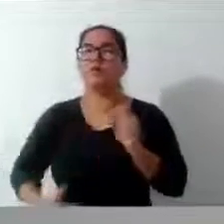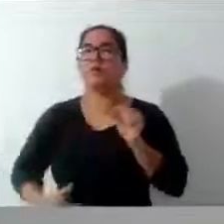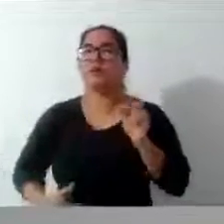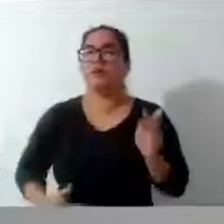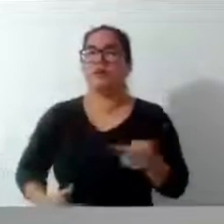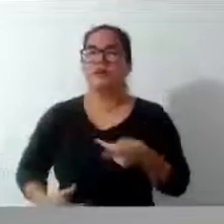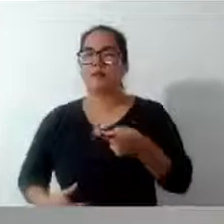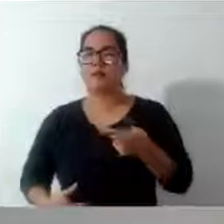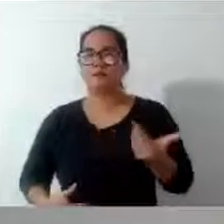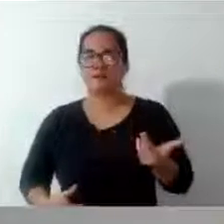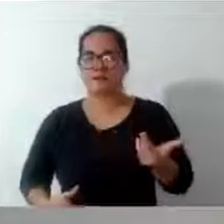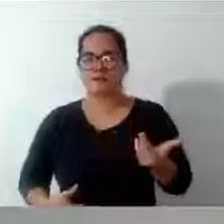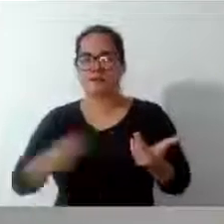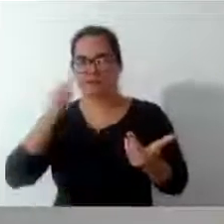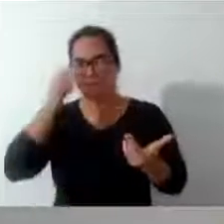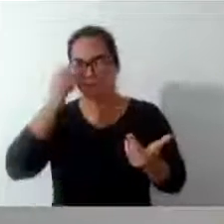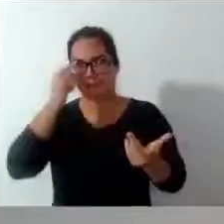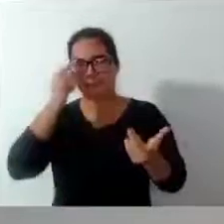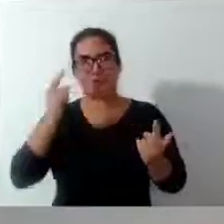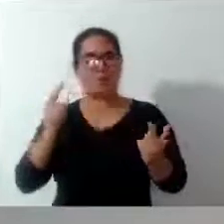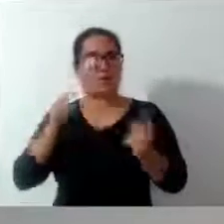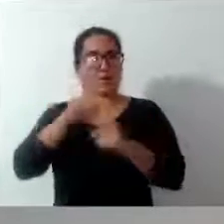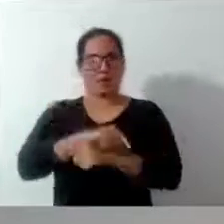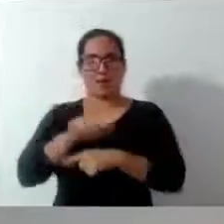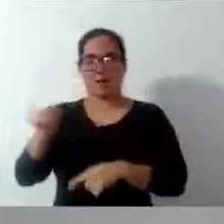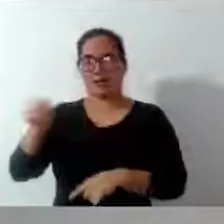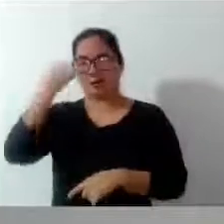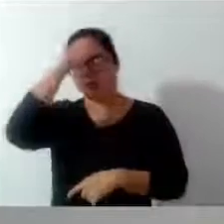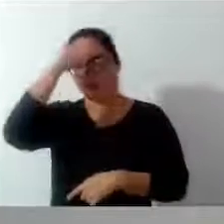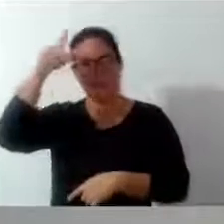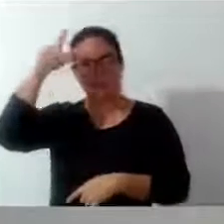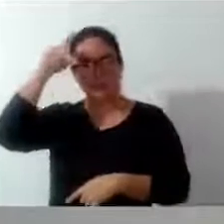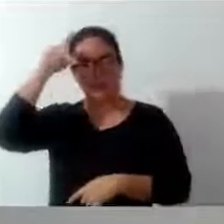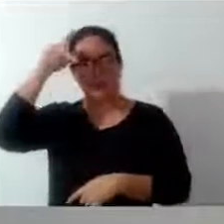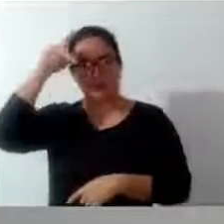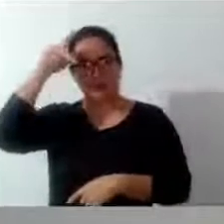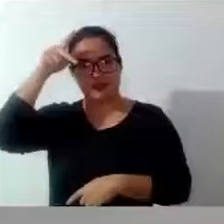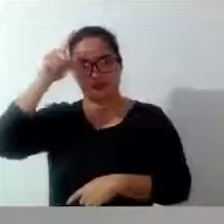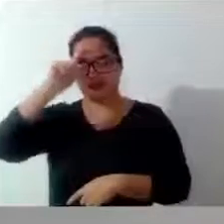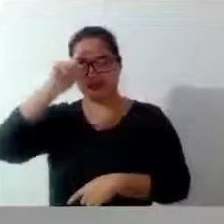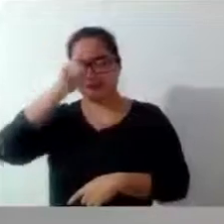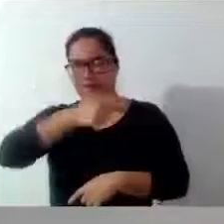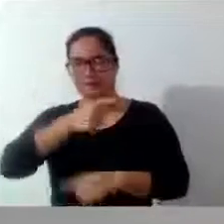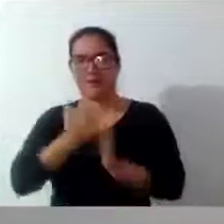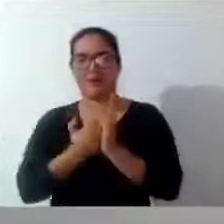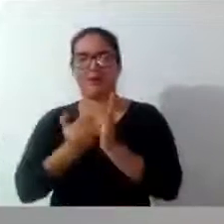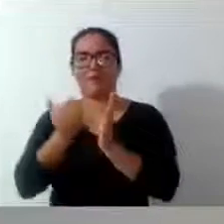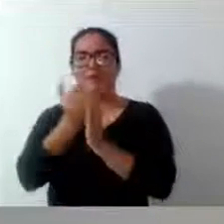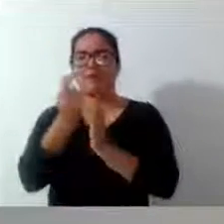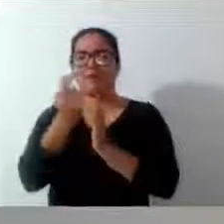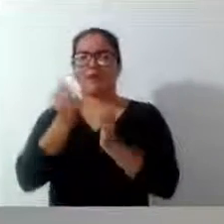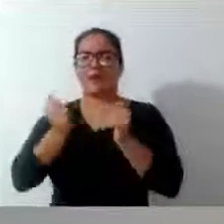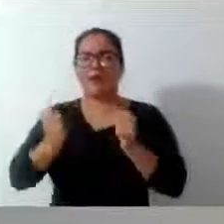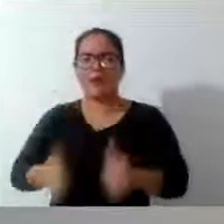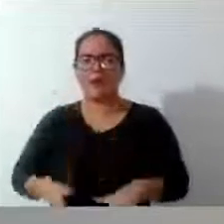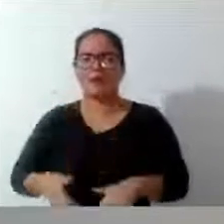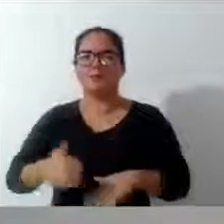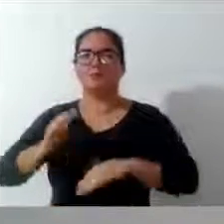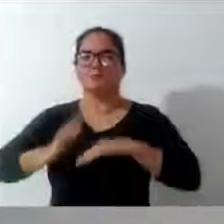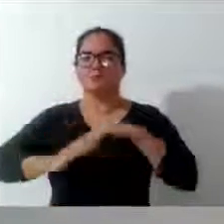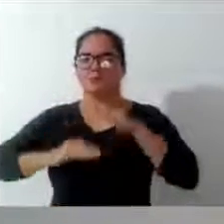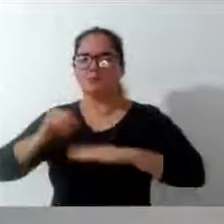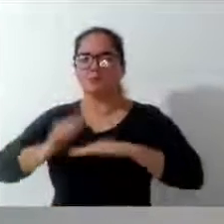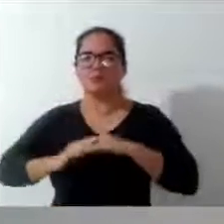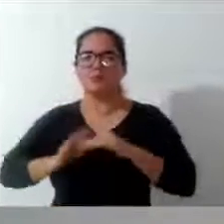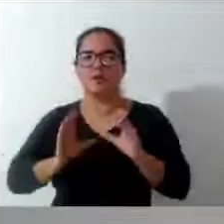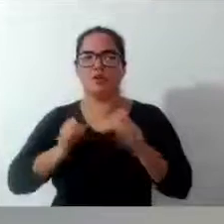E, ao contrário, o nosso prefeito manda aqui um aumento de gasto com cargos comissionados de